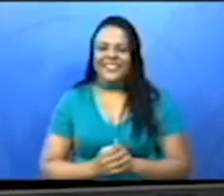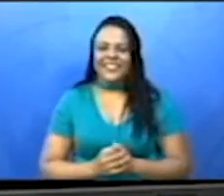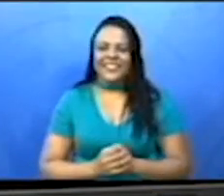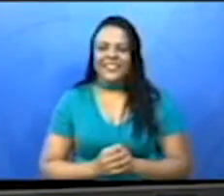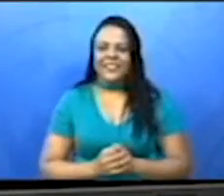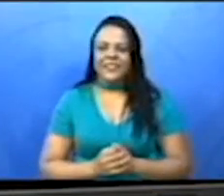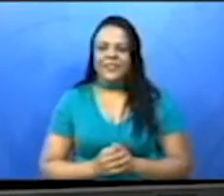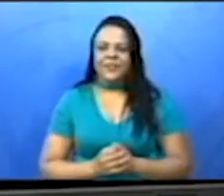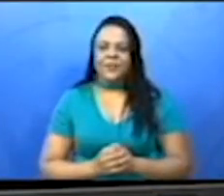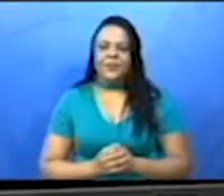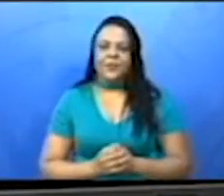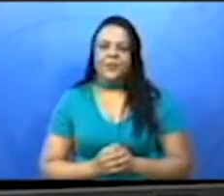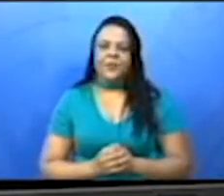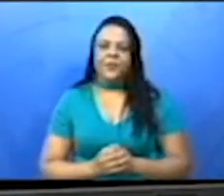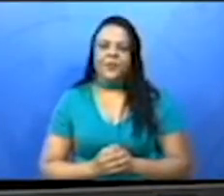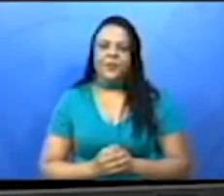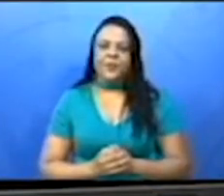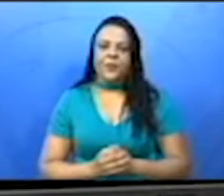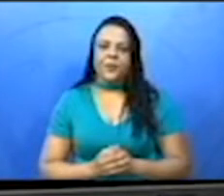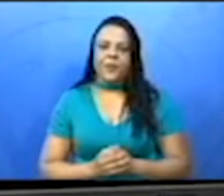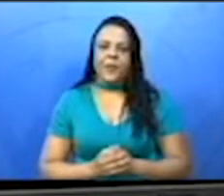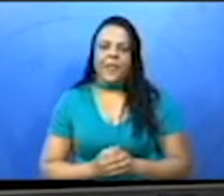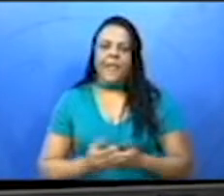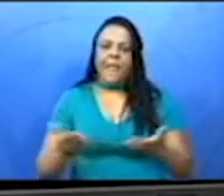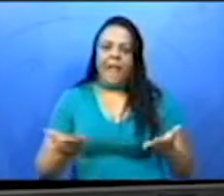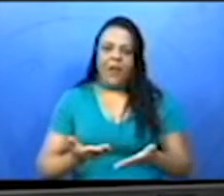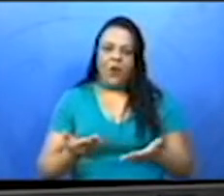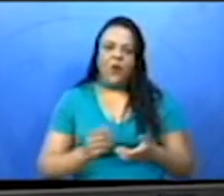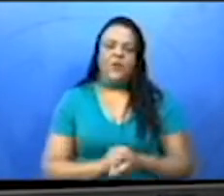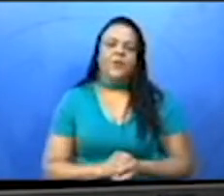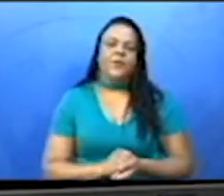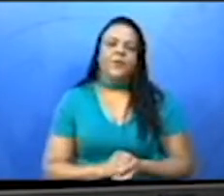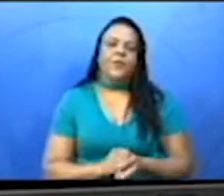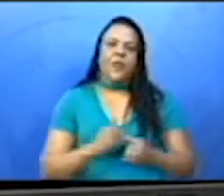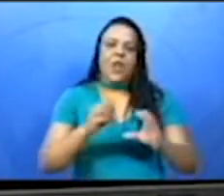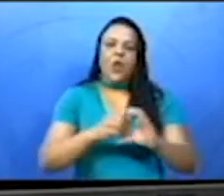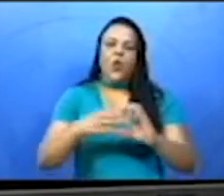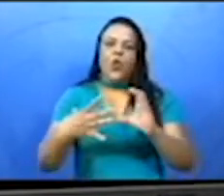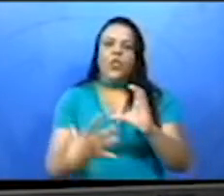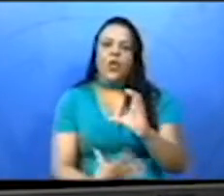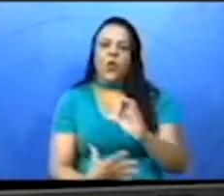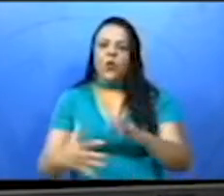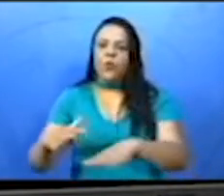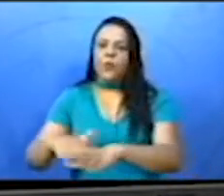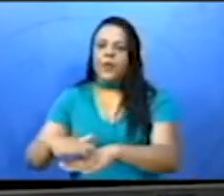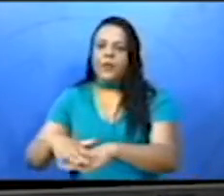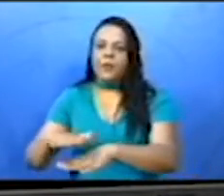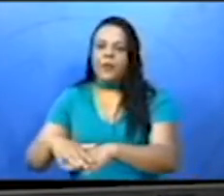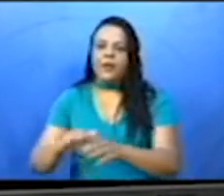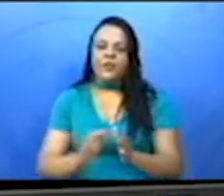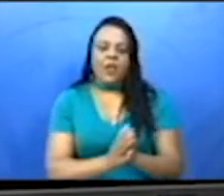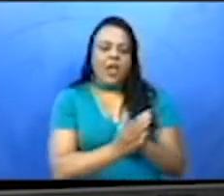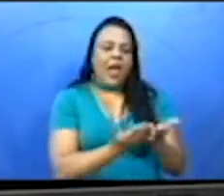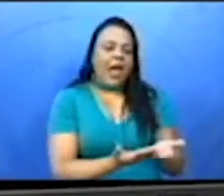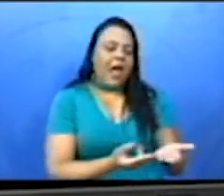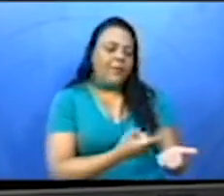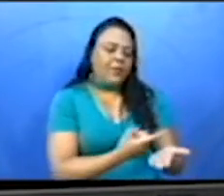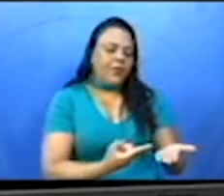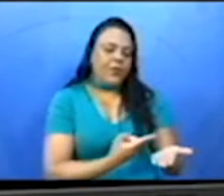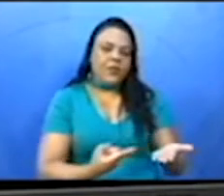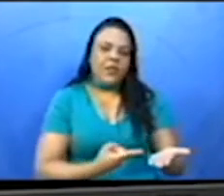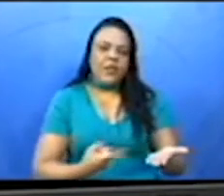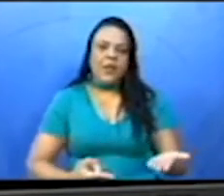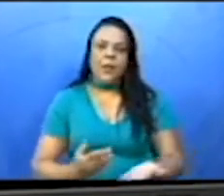Agora, vamos passar para o conteúdo de matemática. Abra o seu material impresso na página